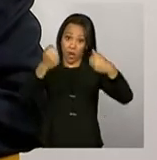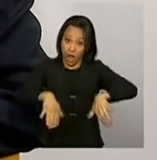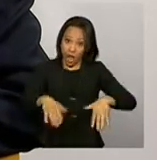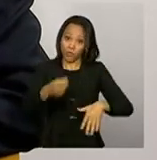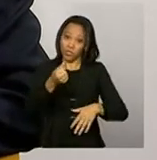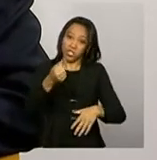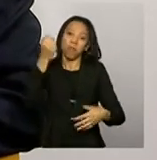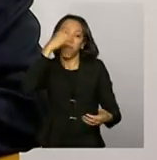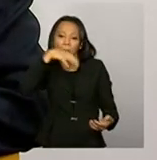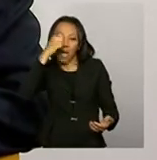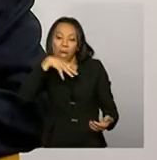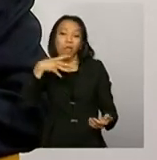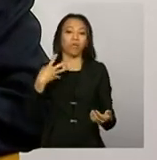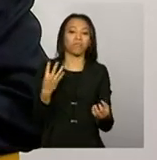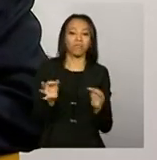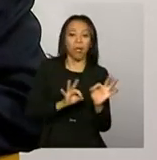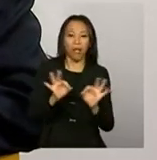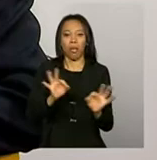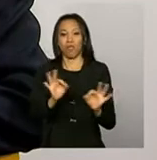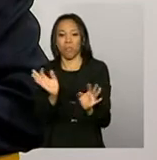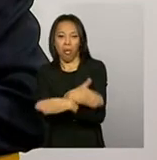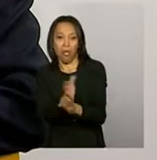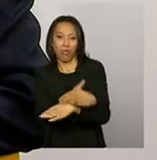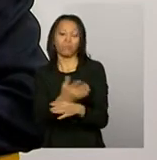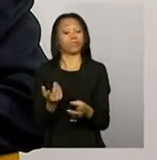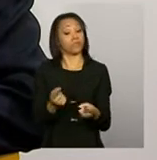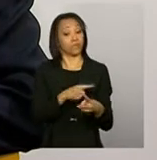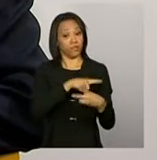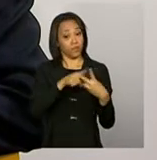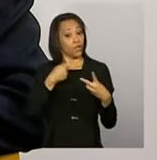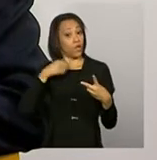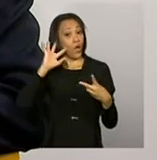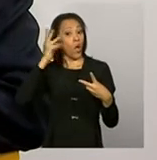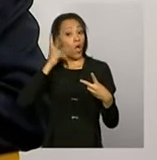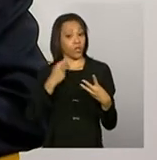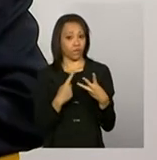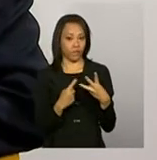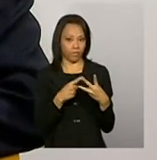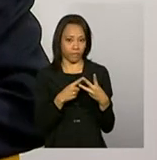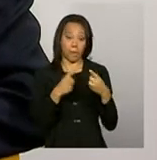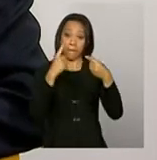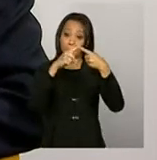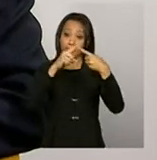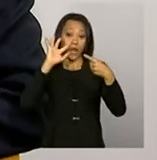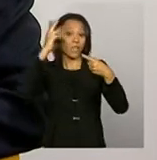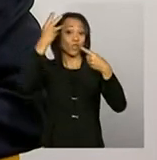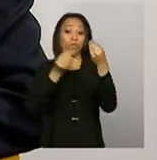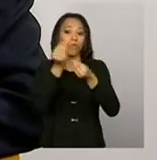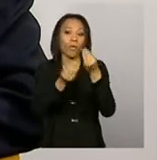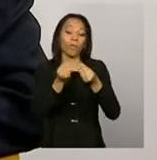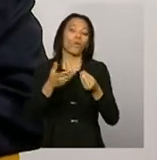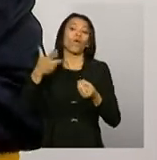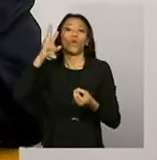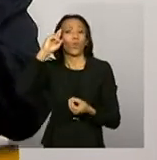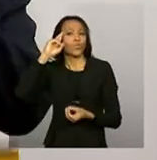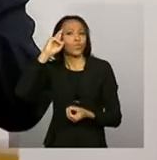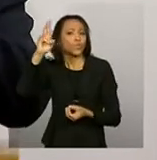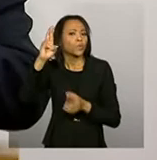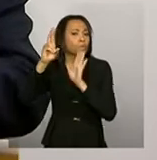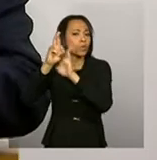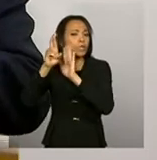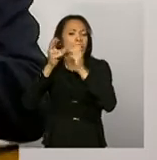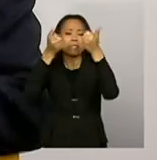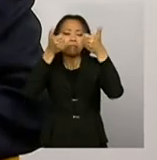há duas formas para resolver essa situação. A primeira é o gestor explicar